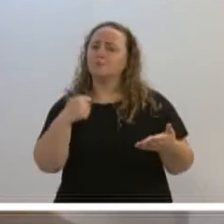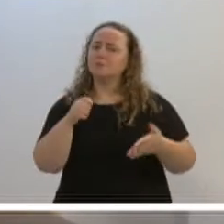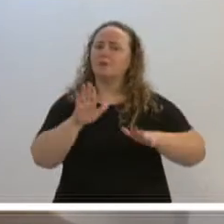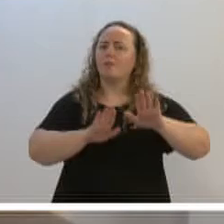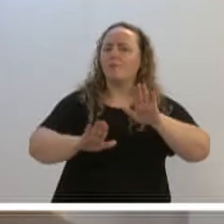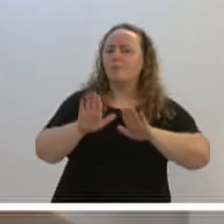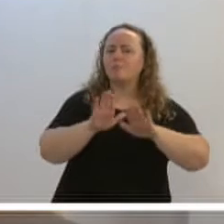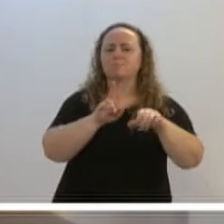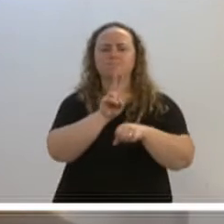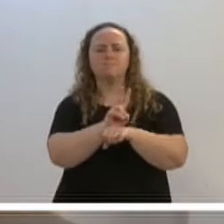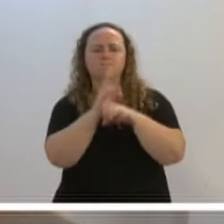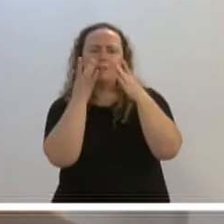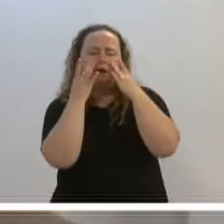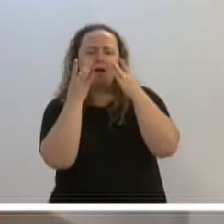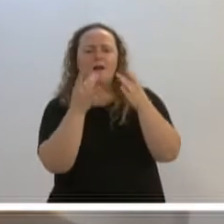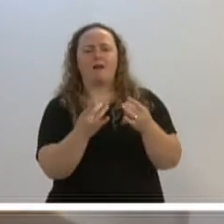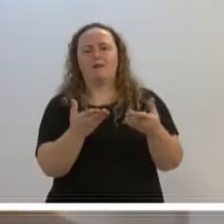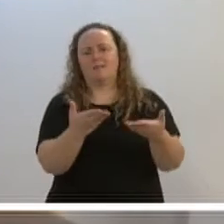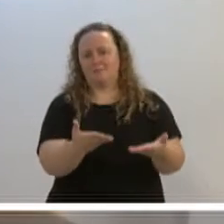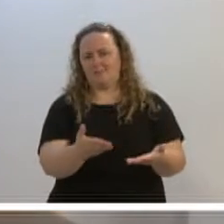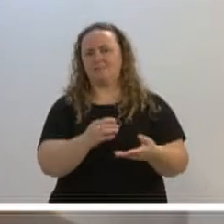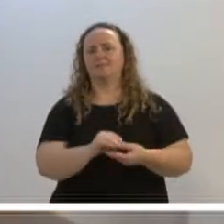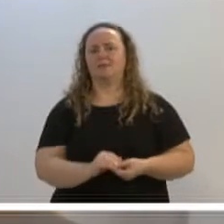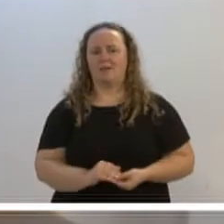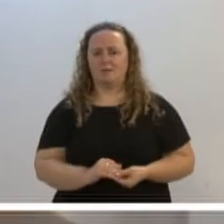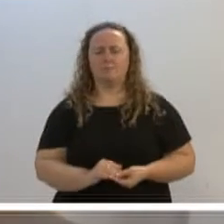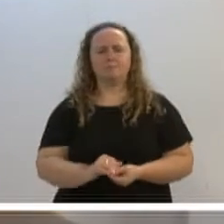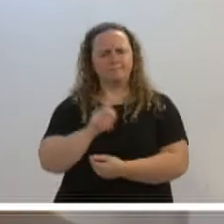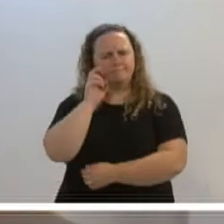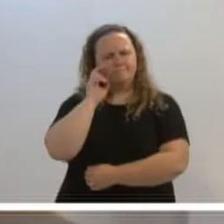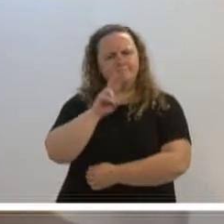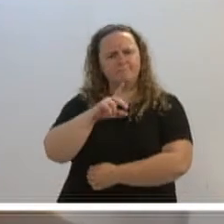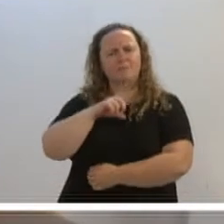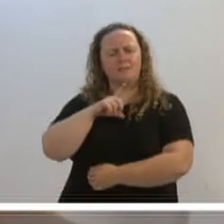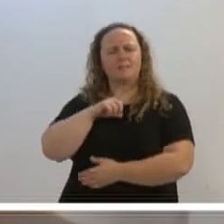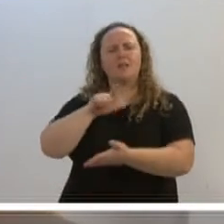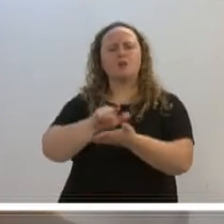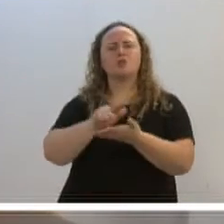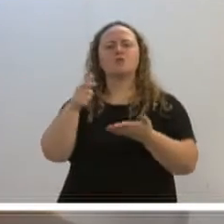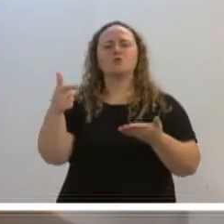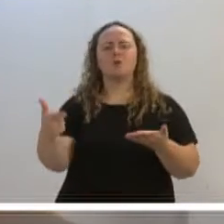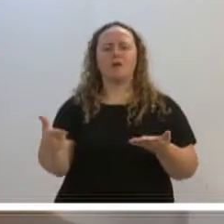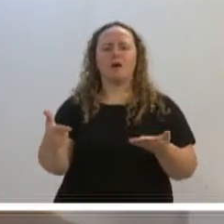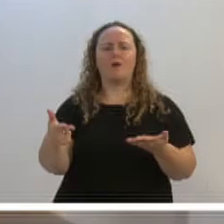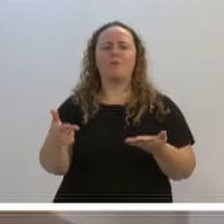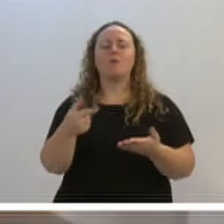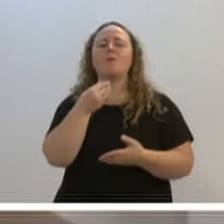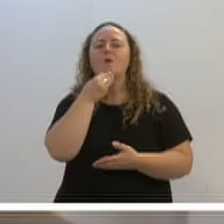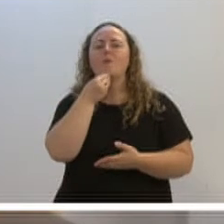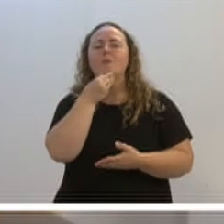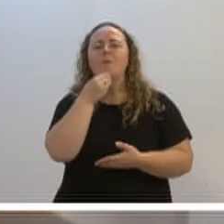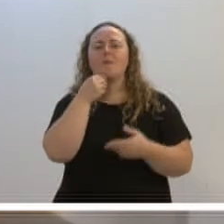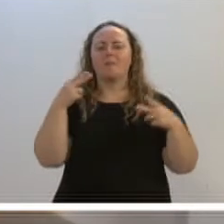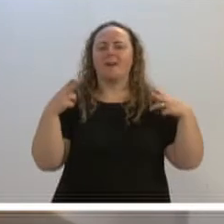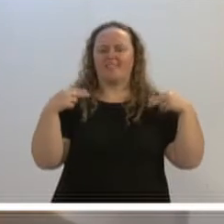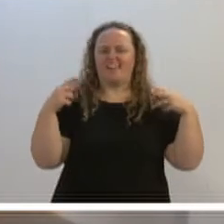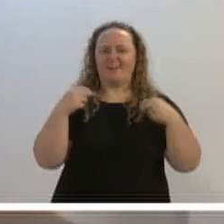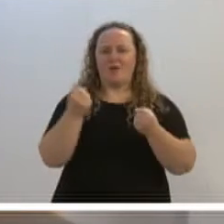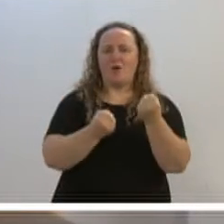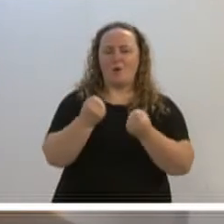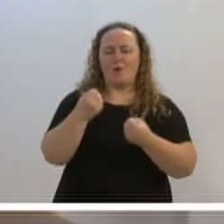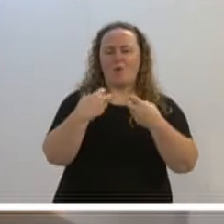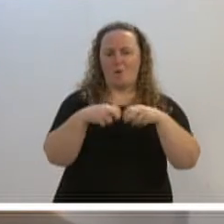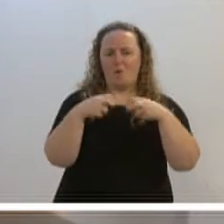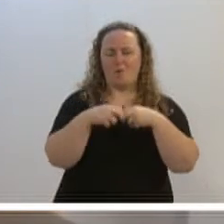cuidado, ele tem que ter uma atenção maior. Nós vimos aqui no Santa, foi muito bonito aquele motorista distribuindo bala, foi algo bacana. Ou seja, são gestos